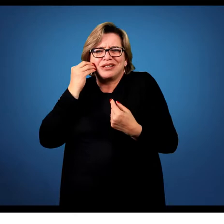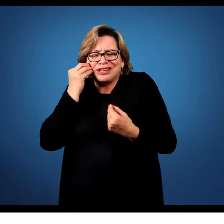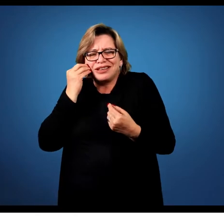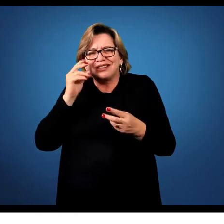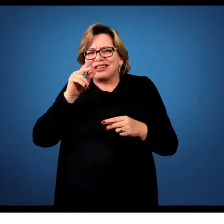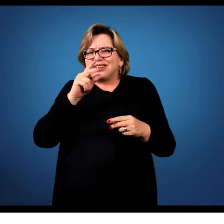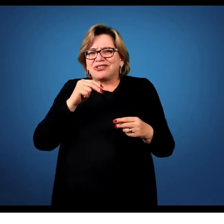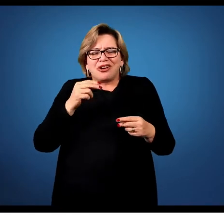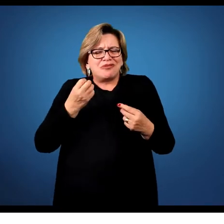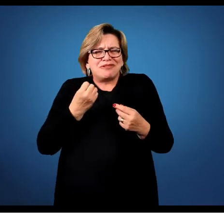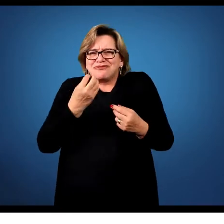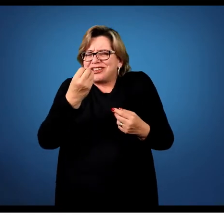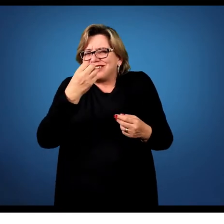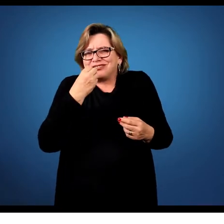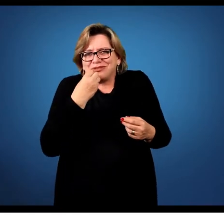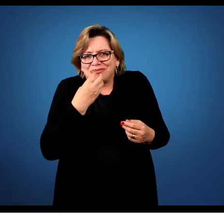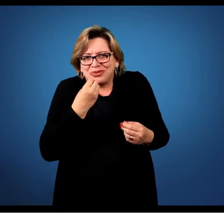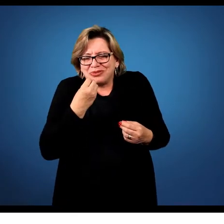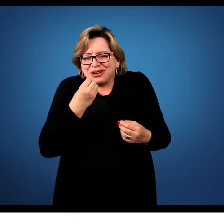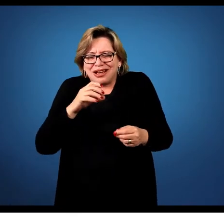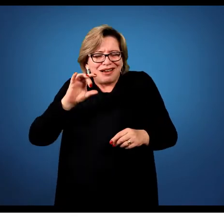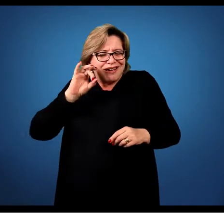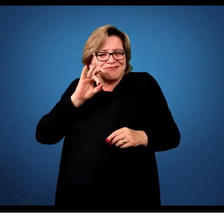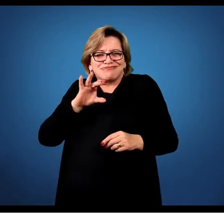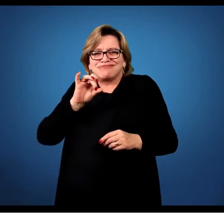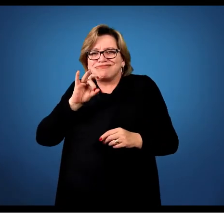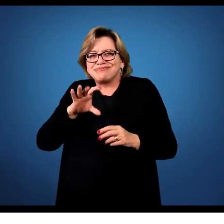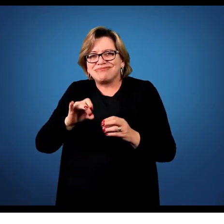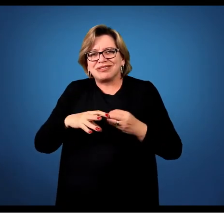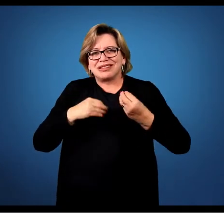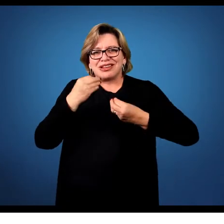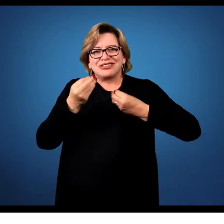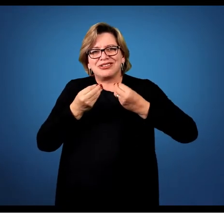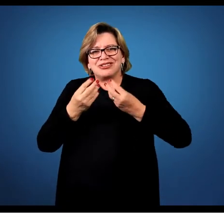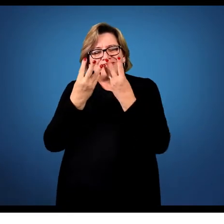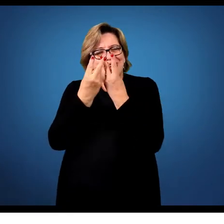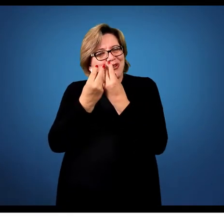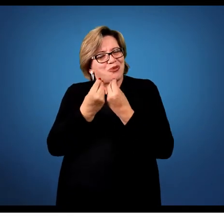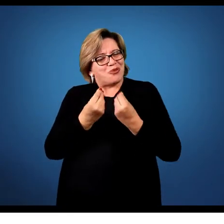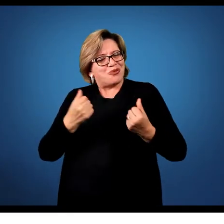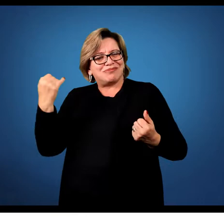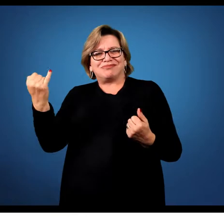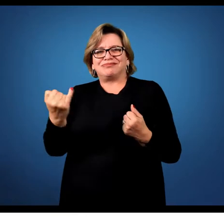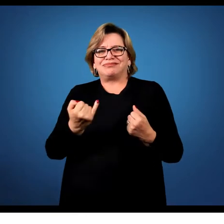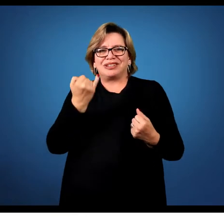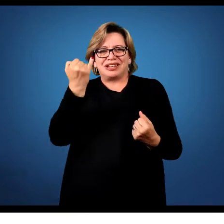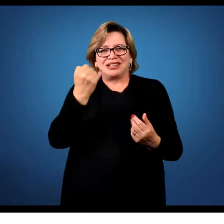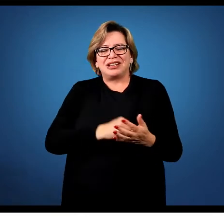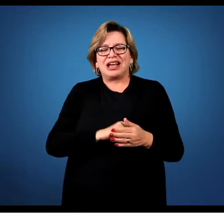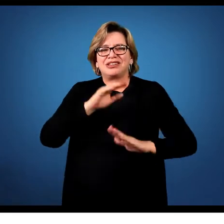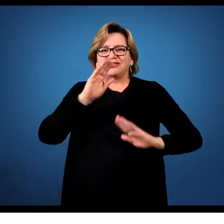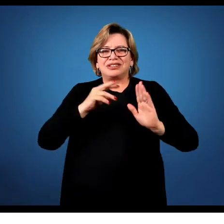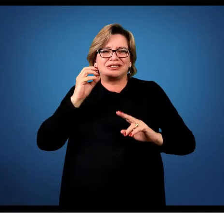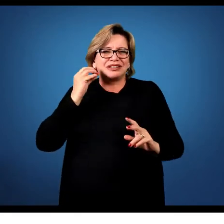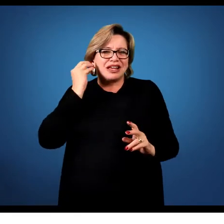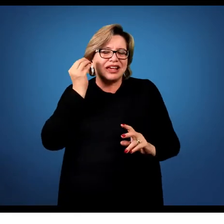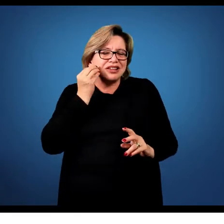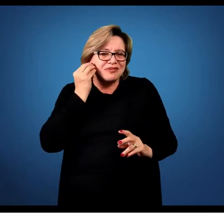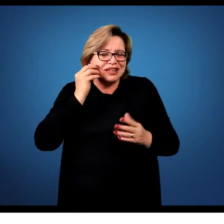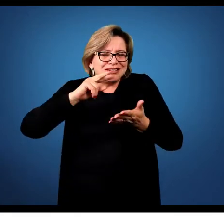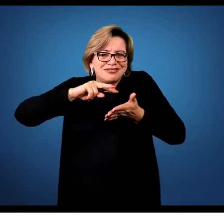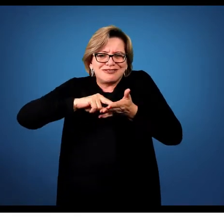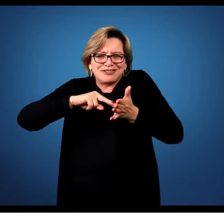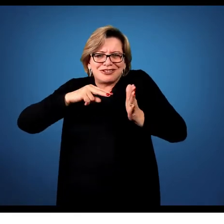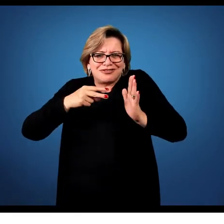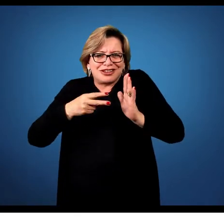almoço qualquer, ele é o almoço. Eu dou a ele uma qualidade única. Então essa é uma experiência que realmente é significativa. É muito o caminho da